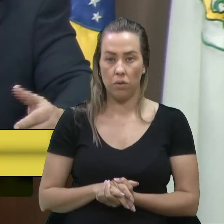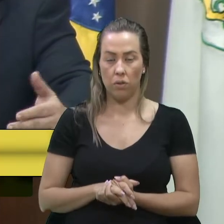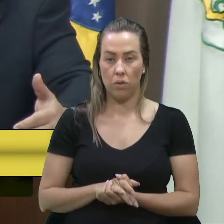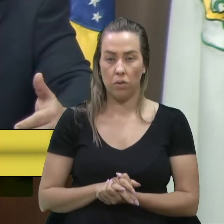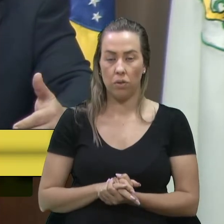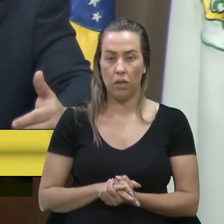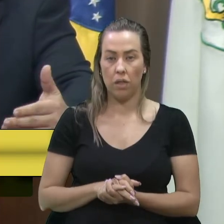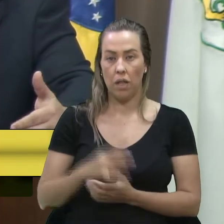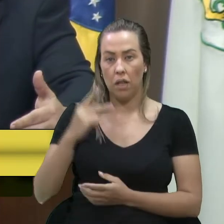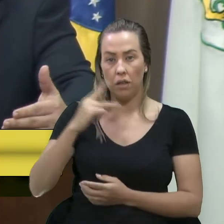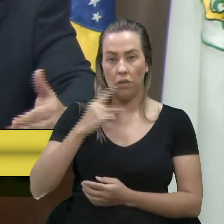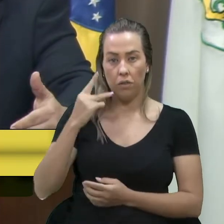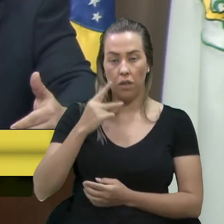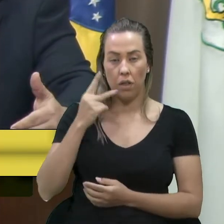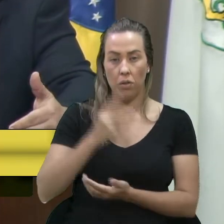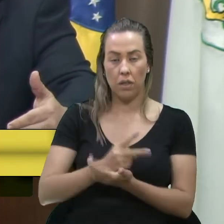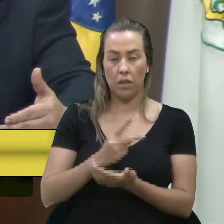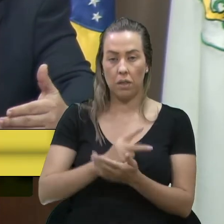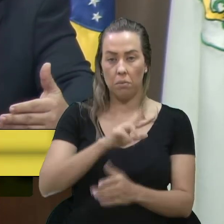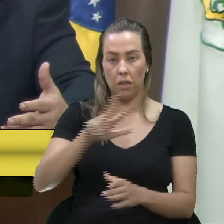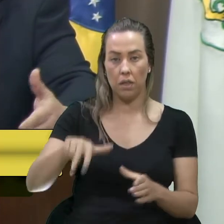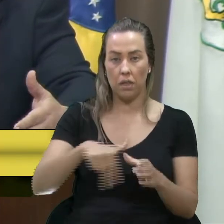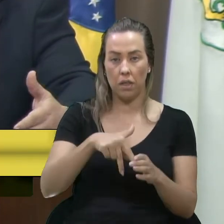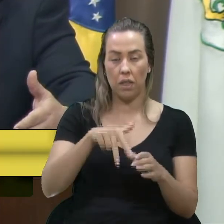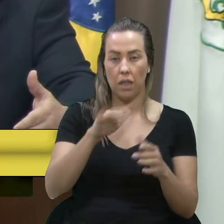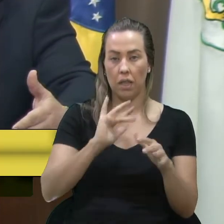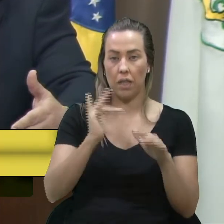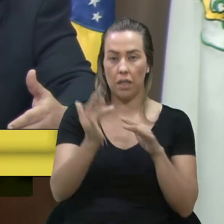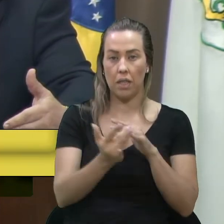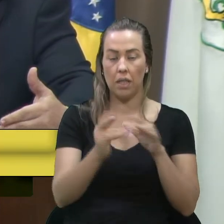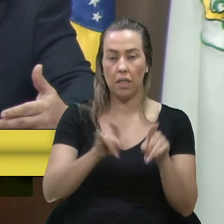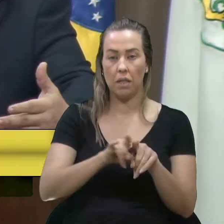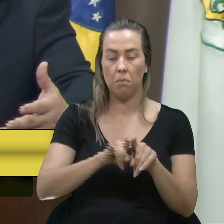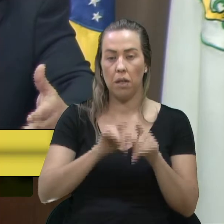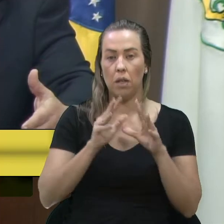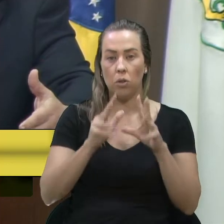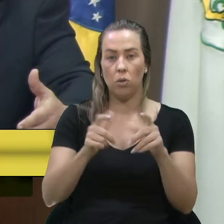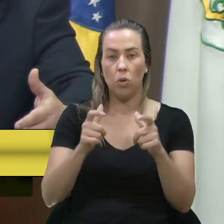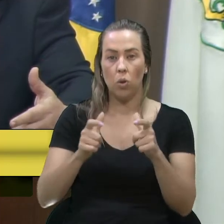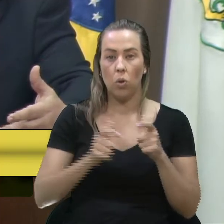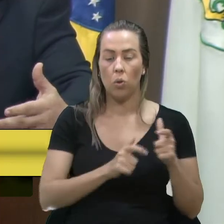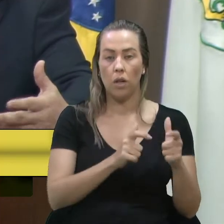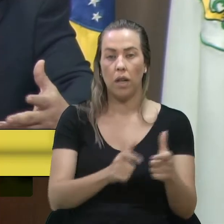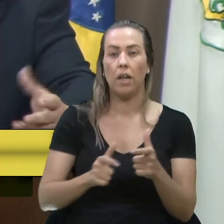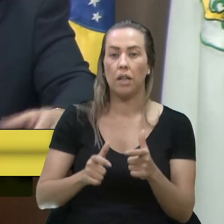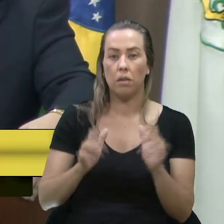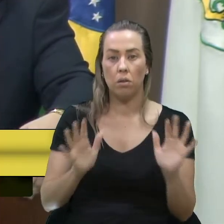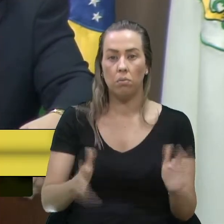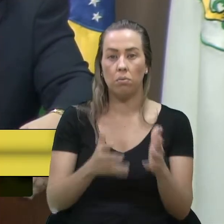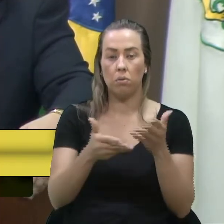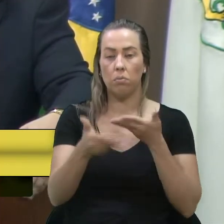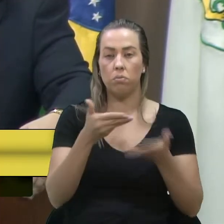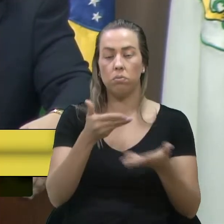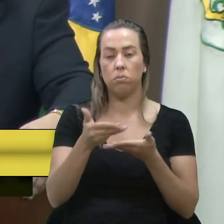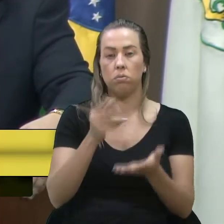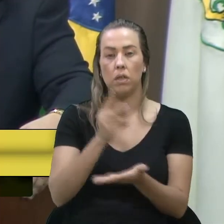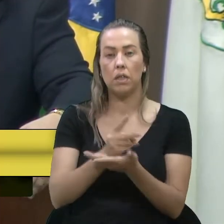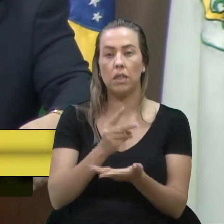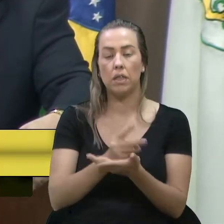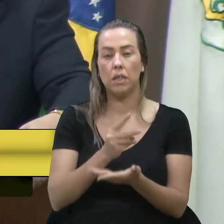Acho que este vereador veio sempre a esta tribuna, nas minhas redes sociais, em todo lugar que eu posso, promovemos através aqui de